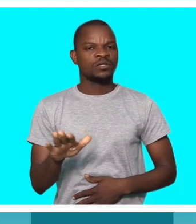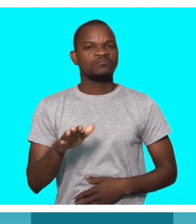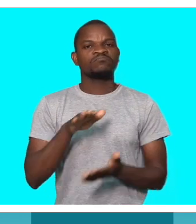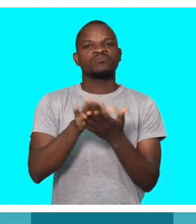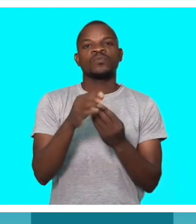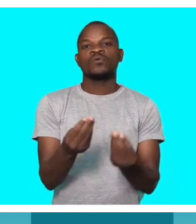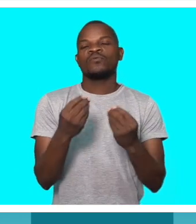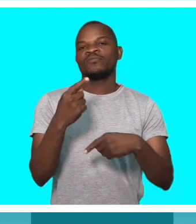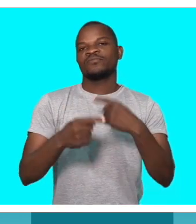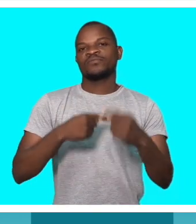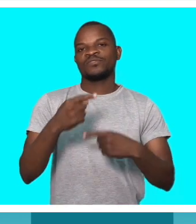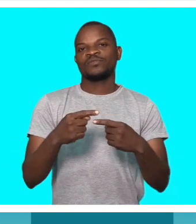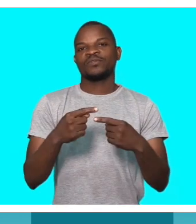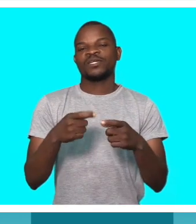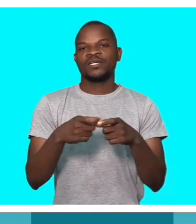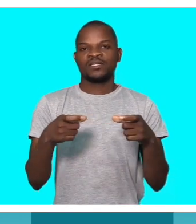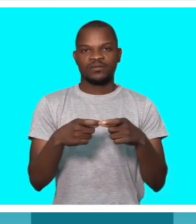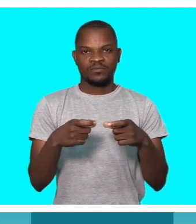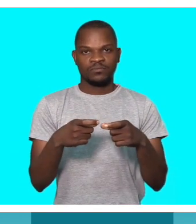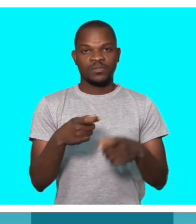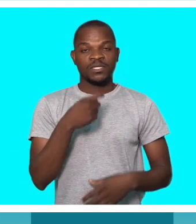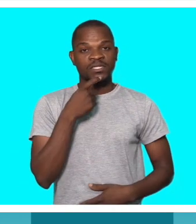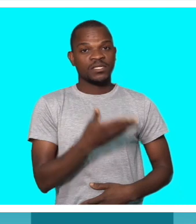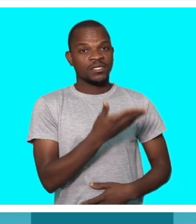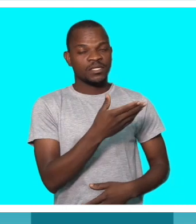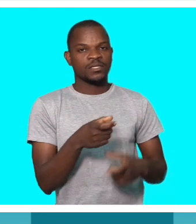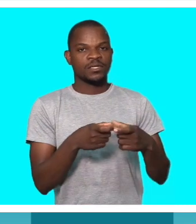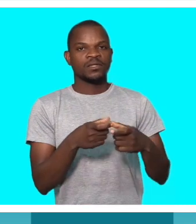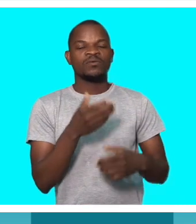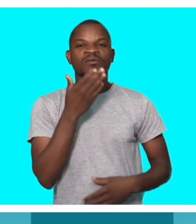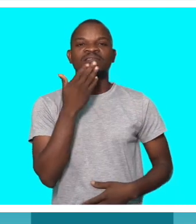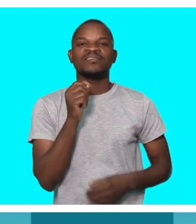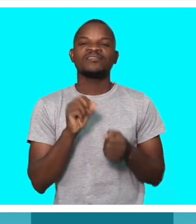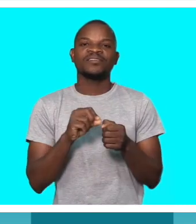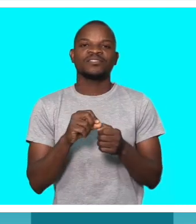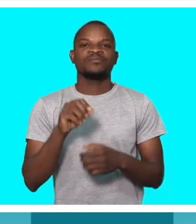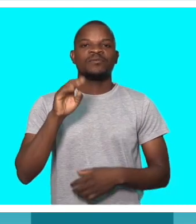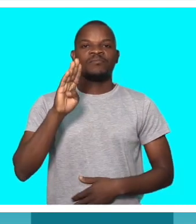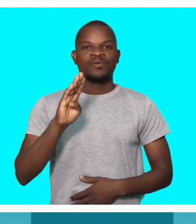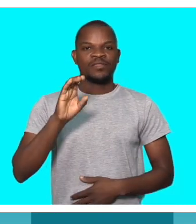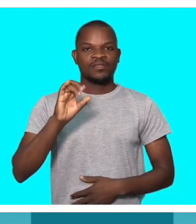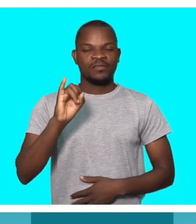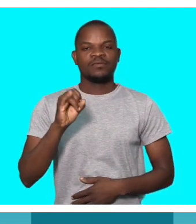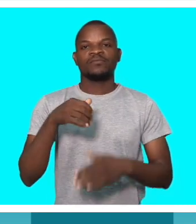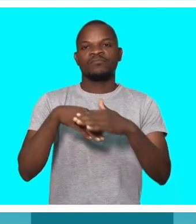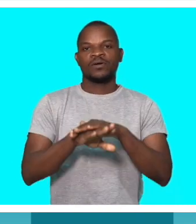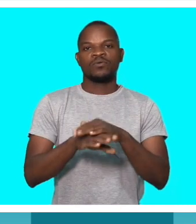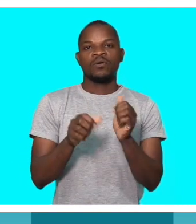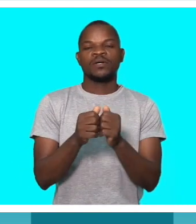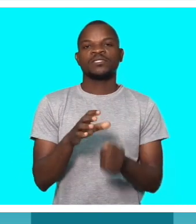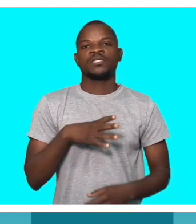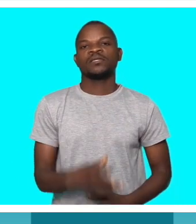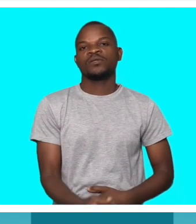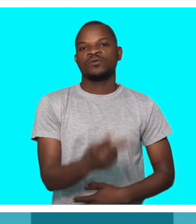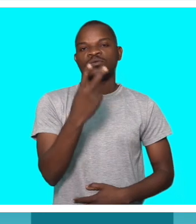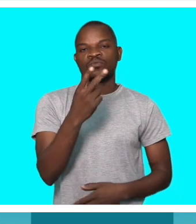funciona o cartão CHOVA. Este é cartão emitido pelo BCI e que incorpora duas funcionalidades.